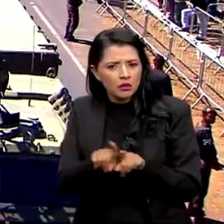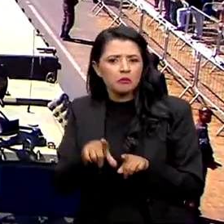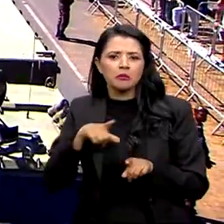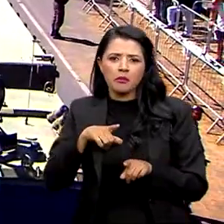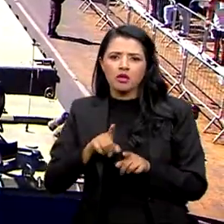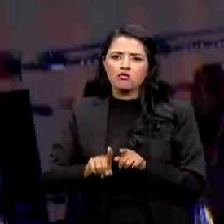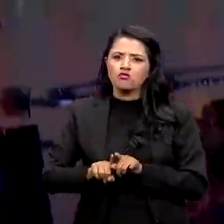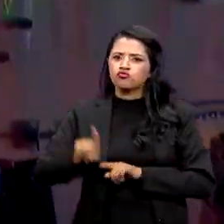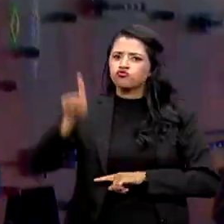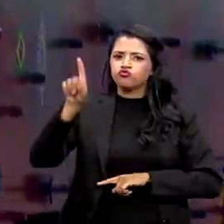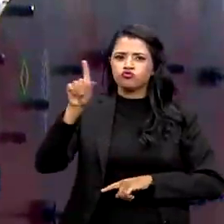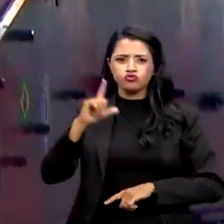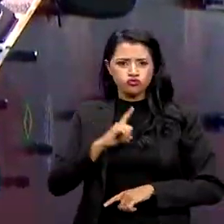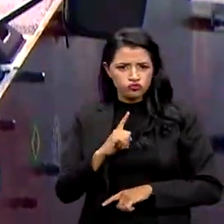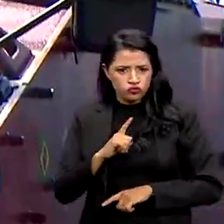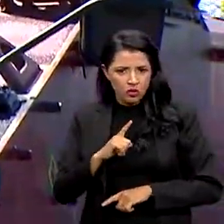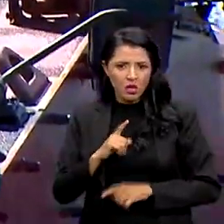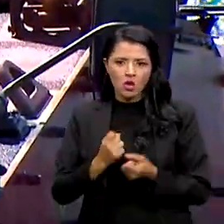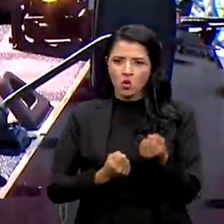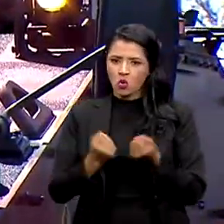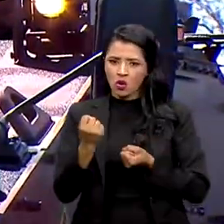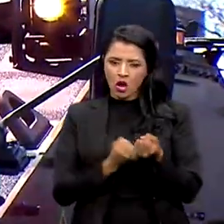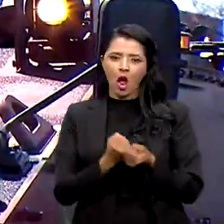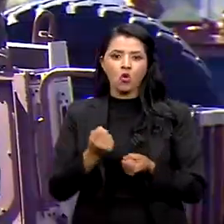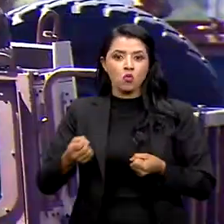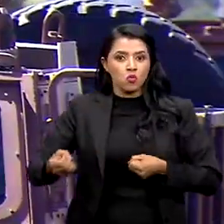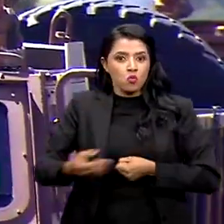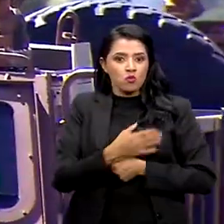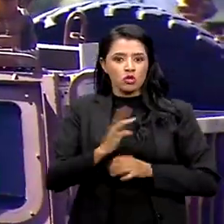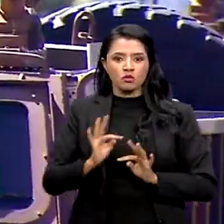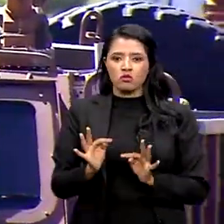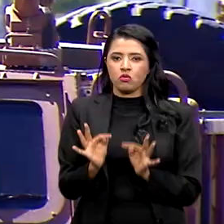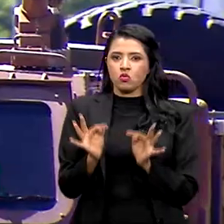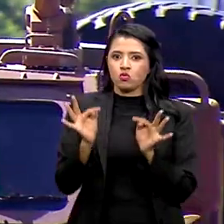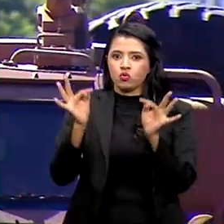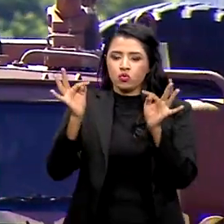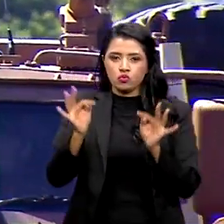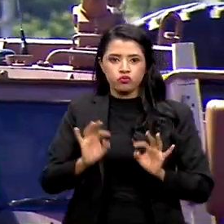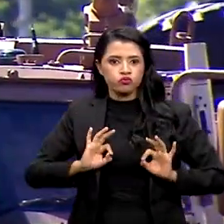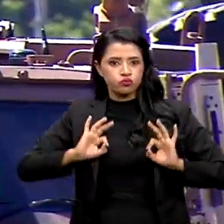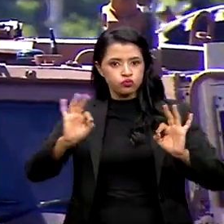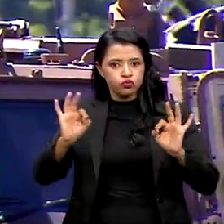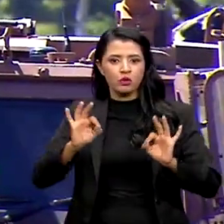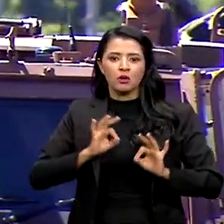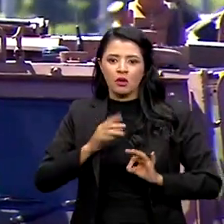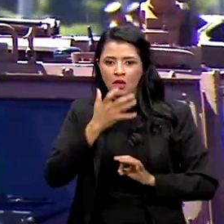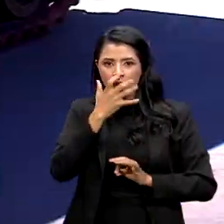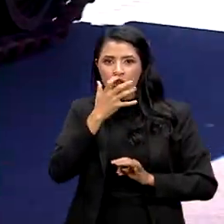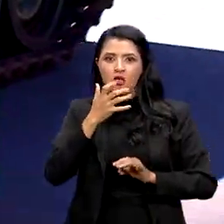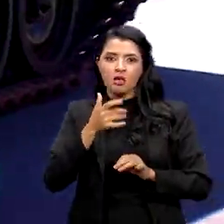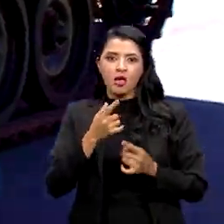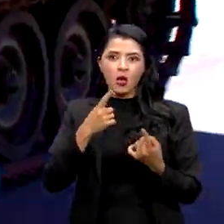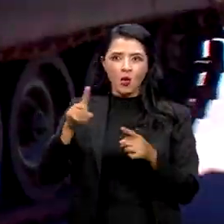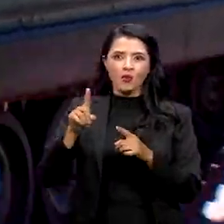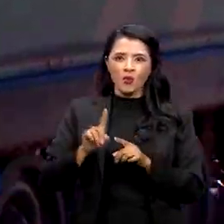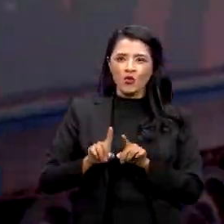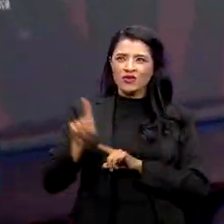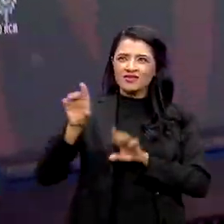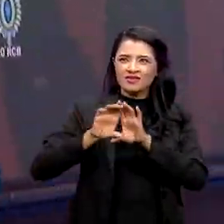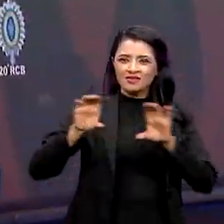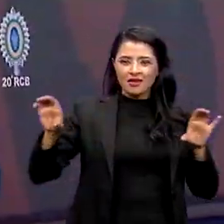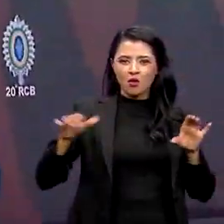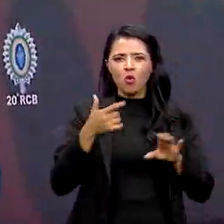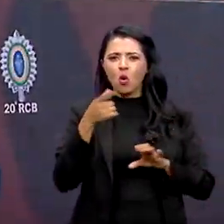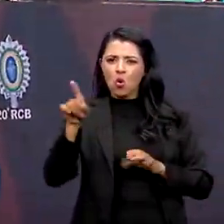-foguetes. Os carros de combate modernos e módulos de artilharia antiaérea. E vários